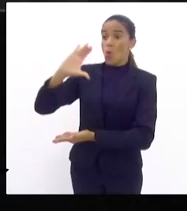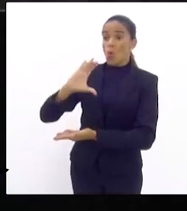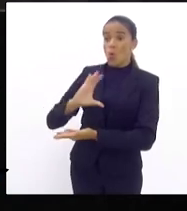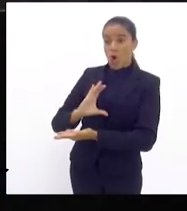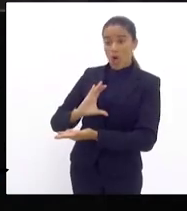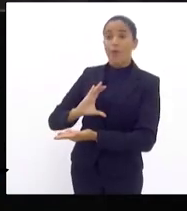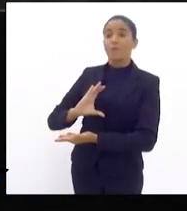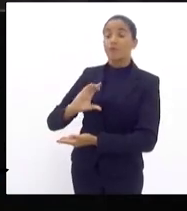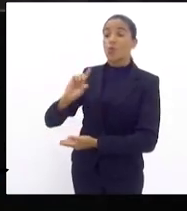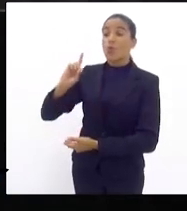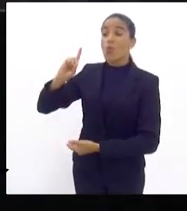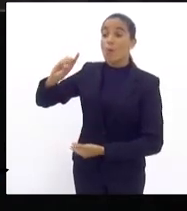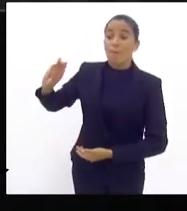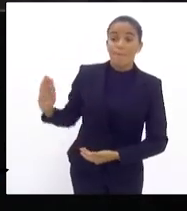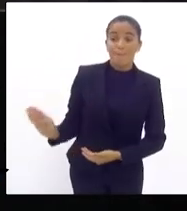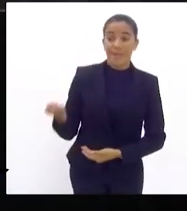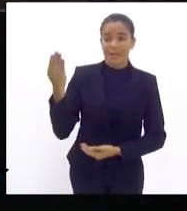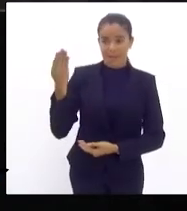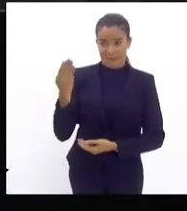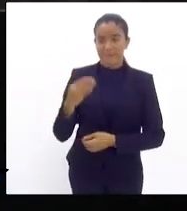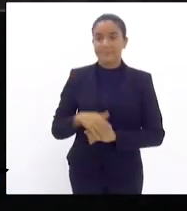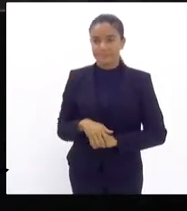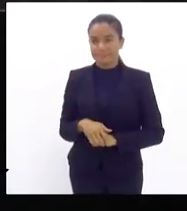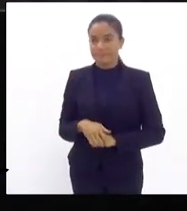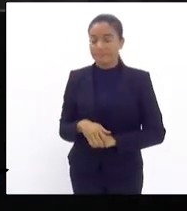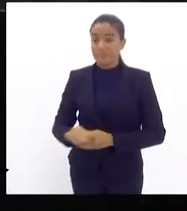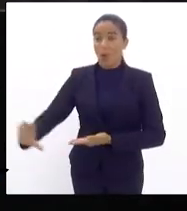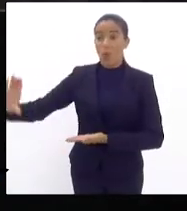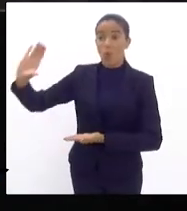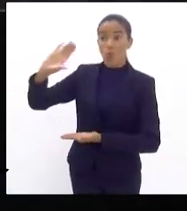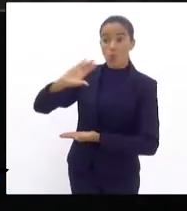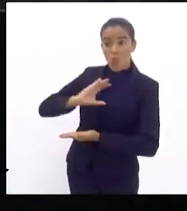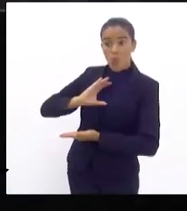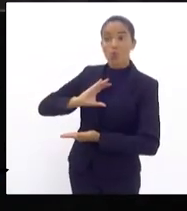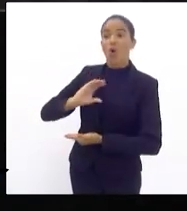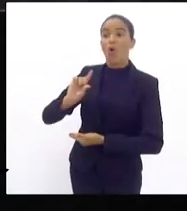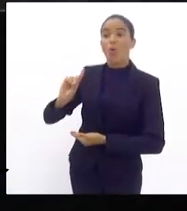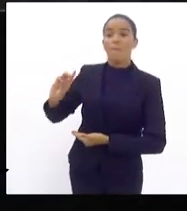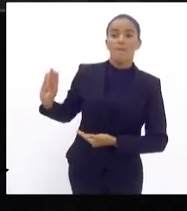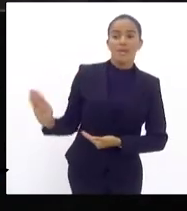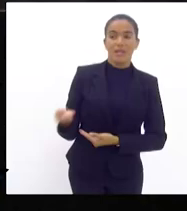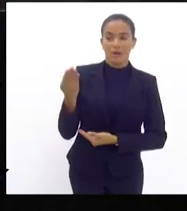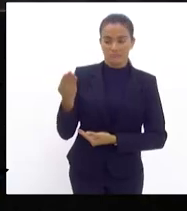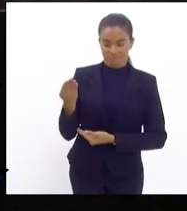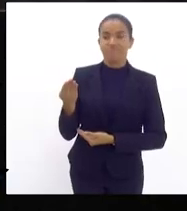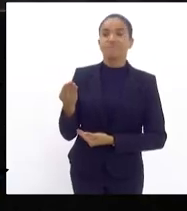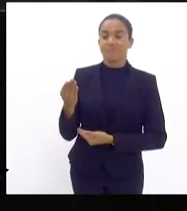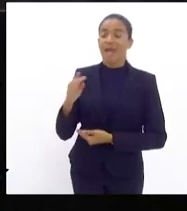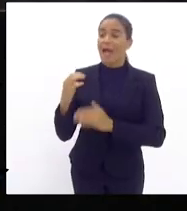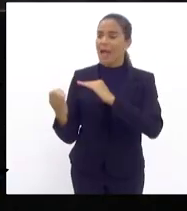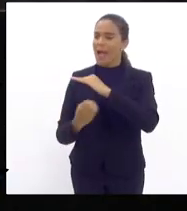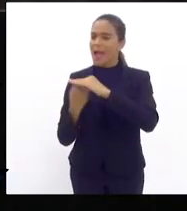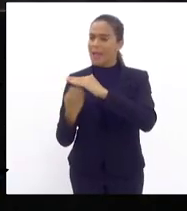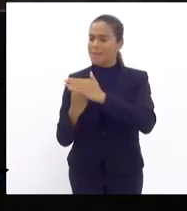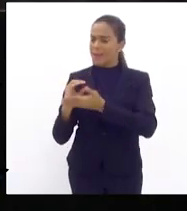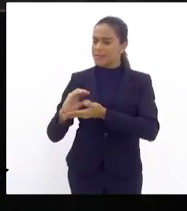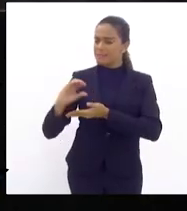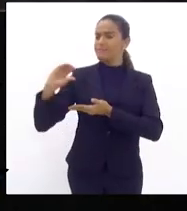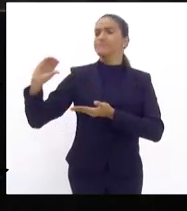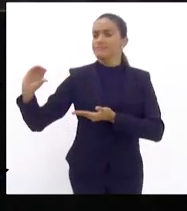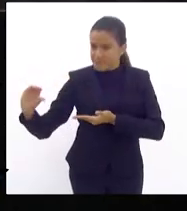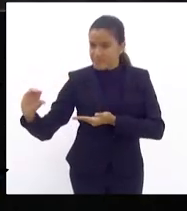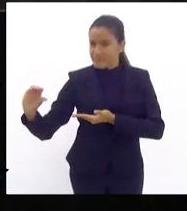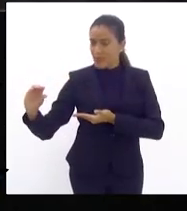antes da concessão teve um lucro de 1 bilhão de reais desse lucro a empresa repassou 400